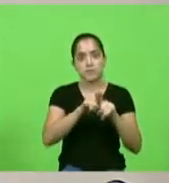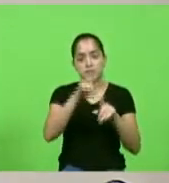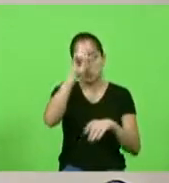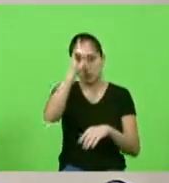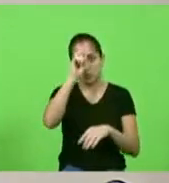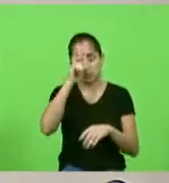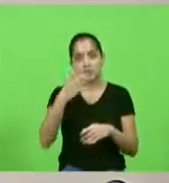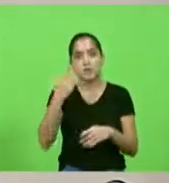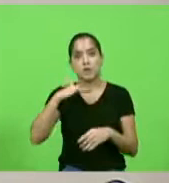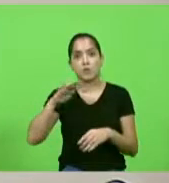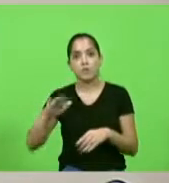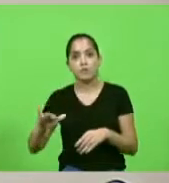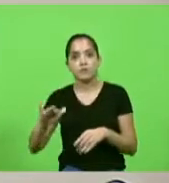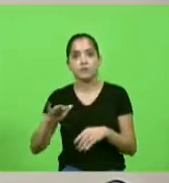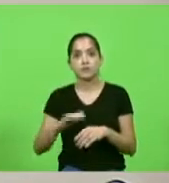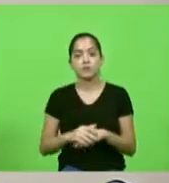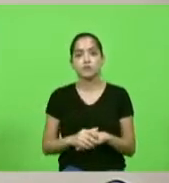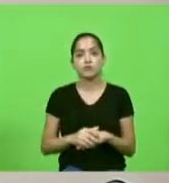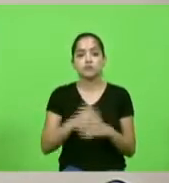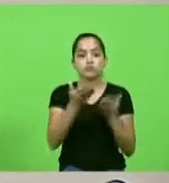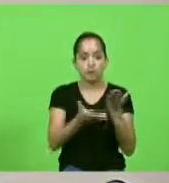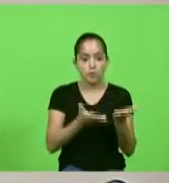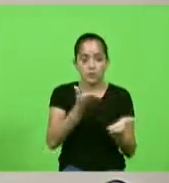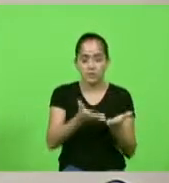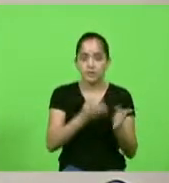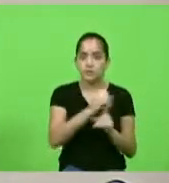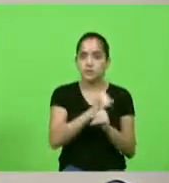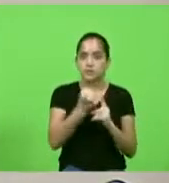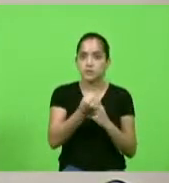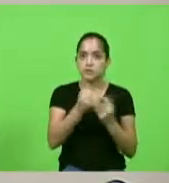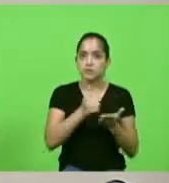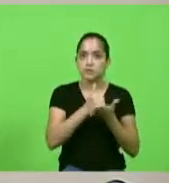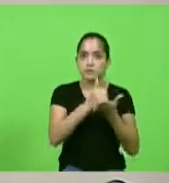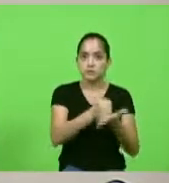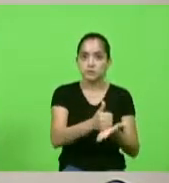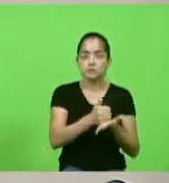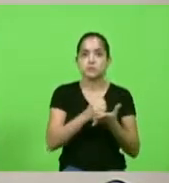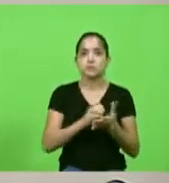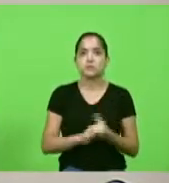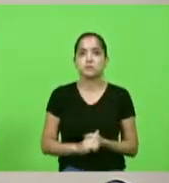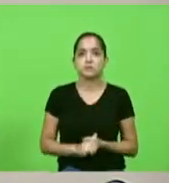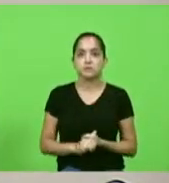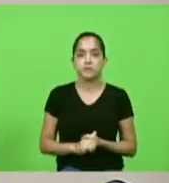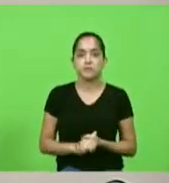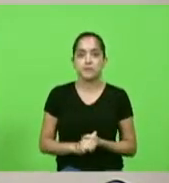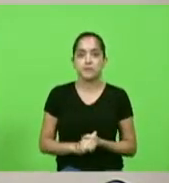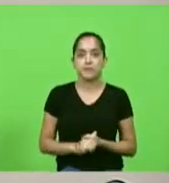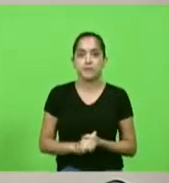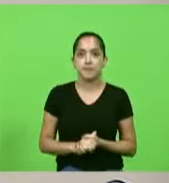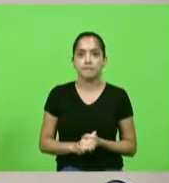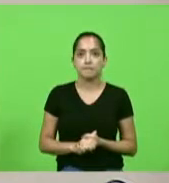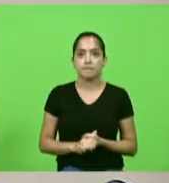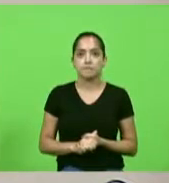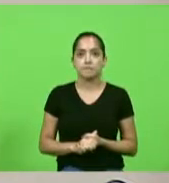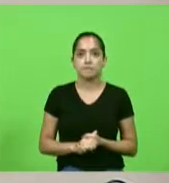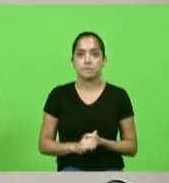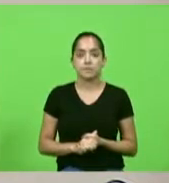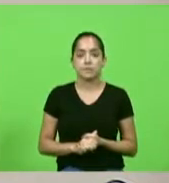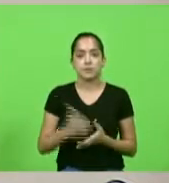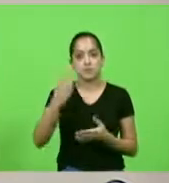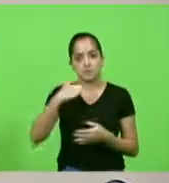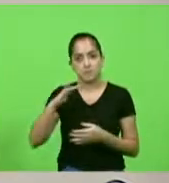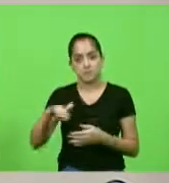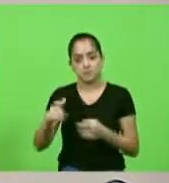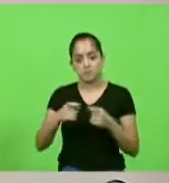comunidade de assistência de alta complexidade de neurologia pediátrica